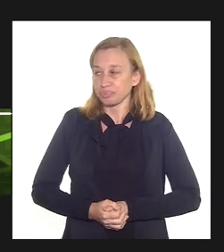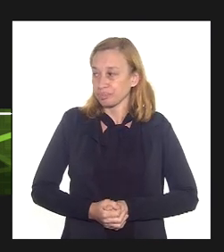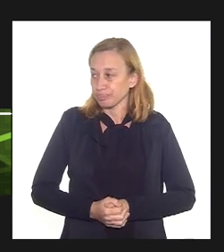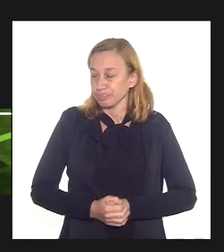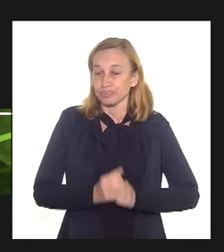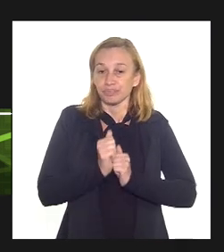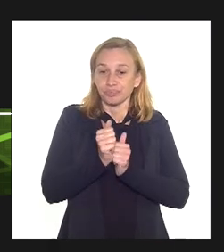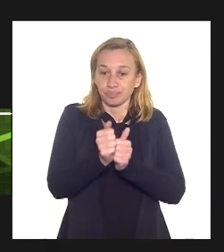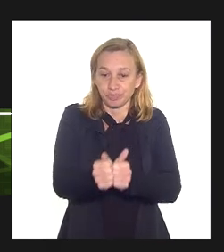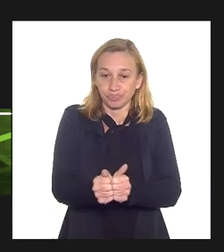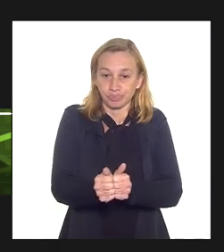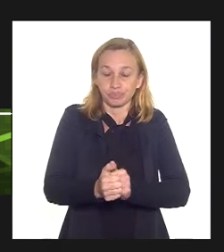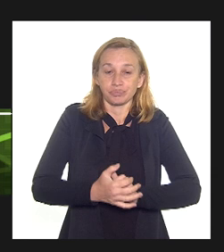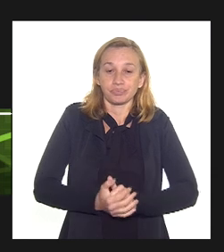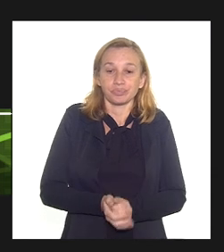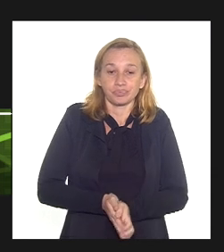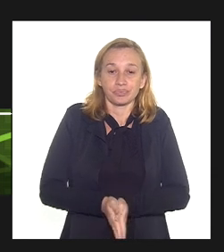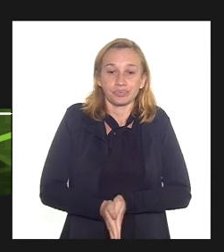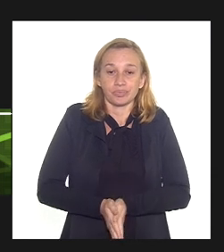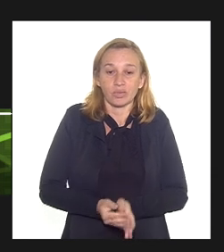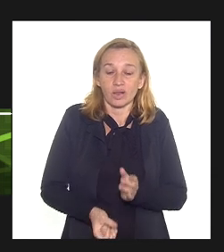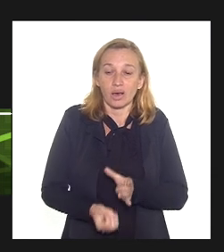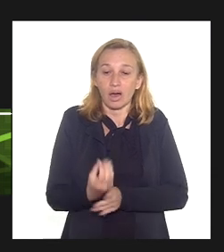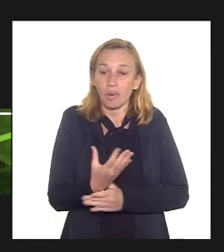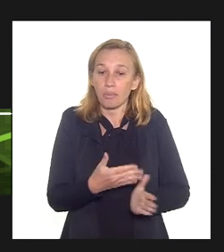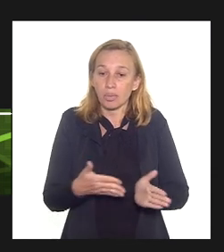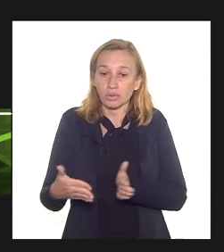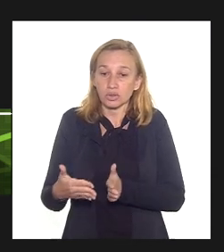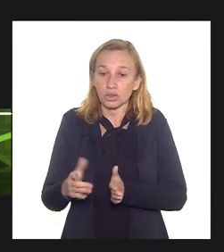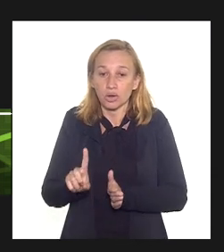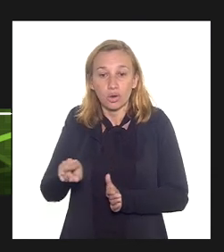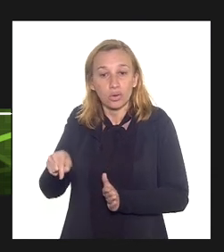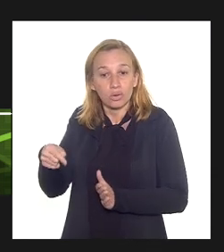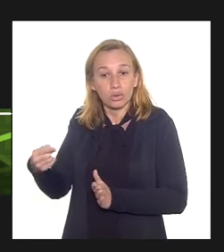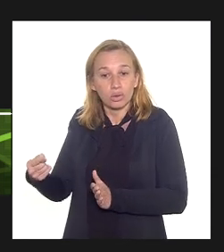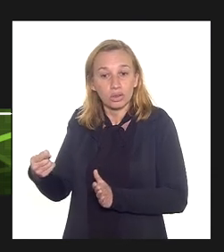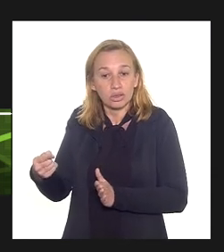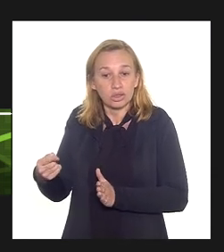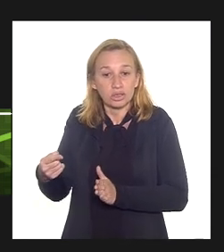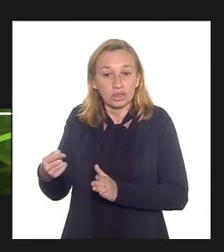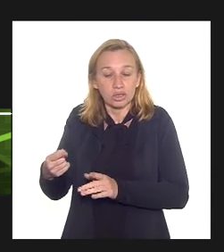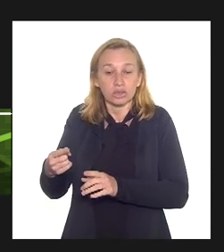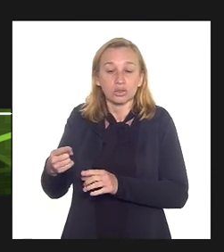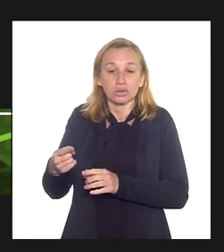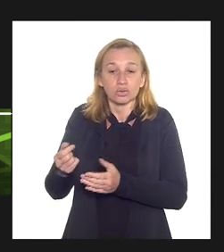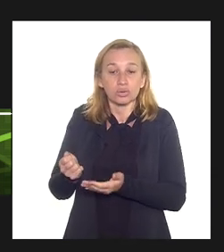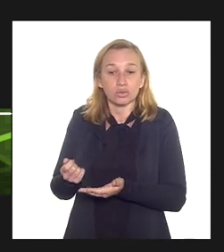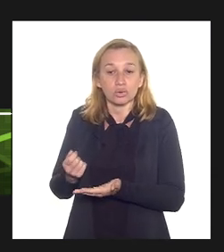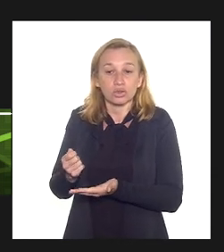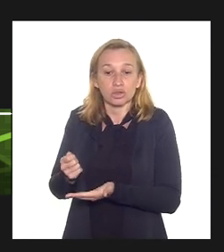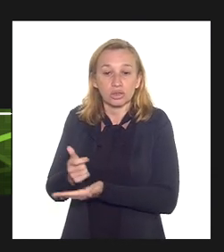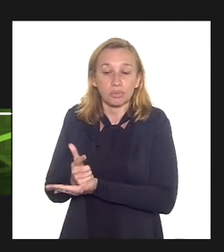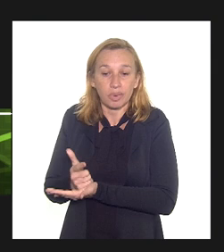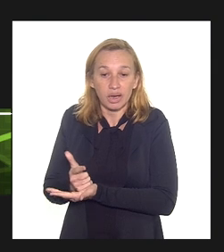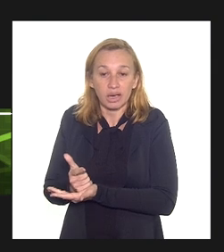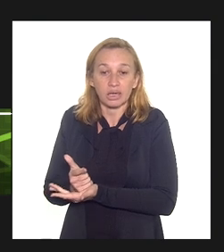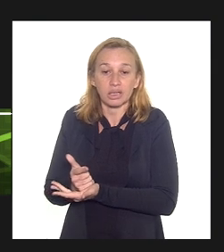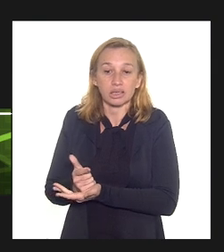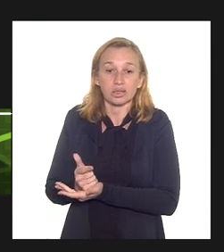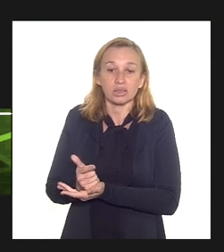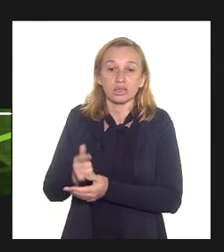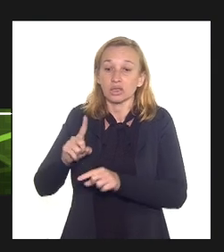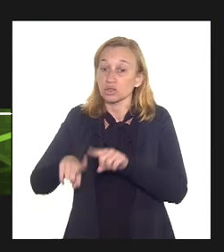acompanhando a produção enquanto que há uma linearidade nos gastos relativos aos